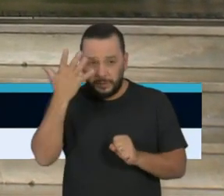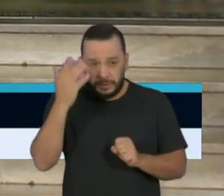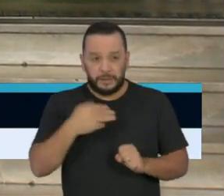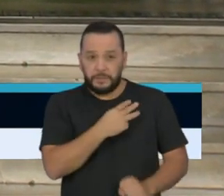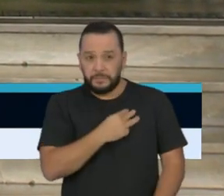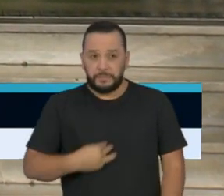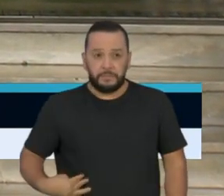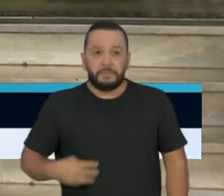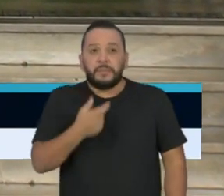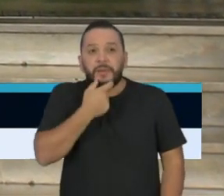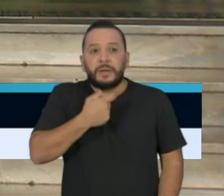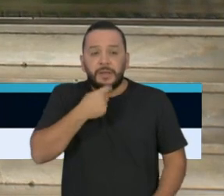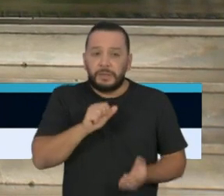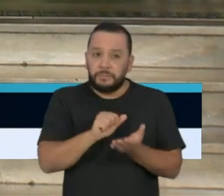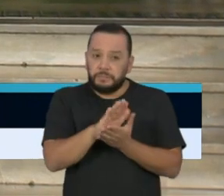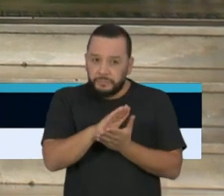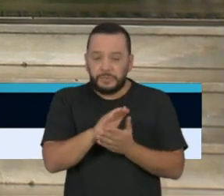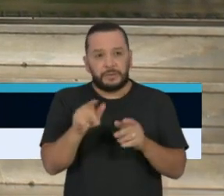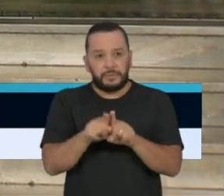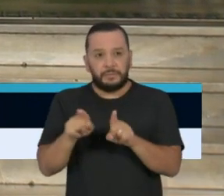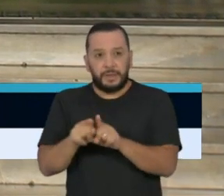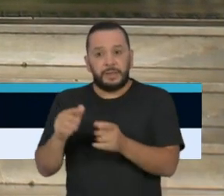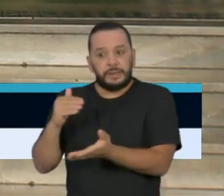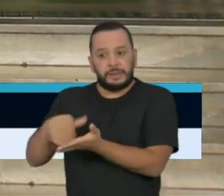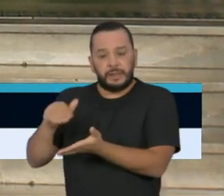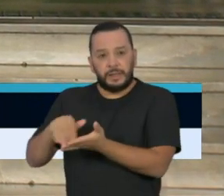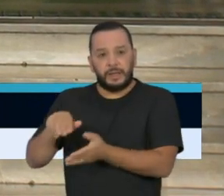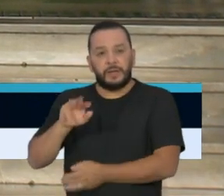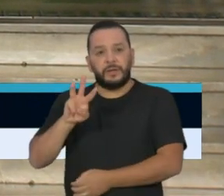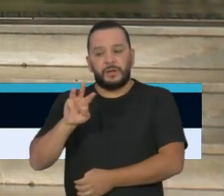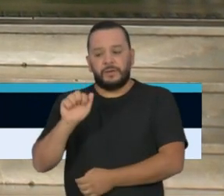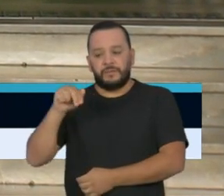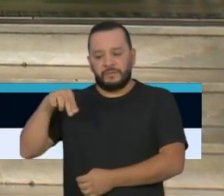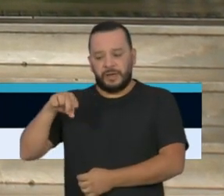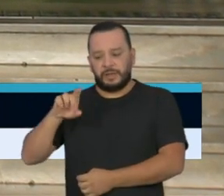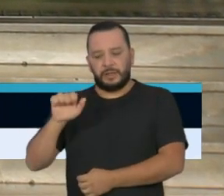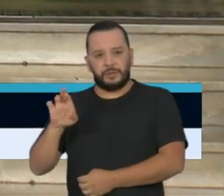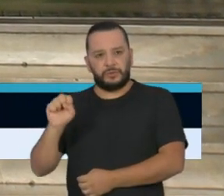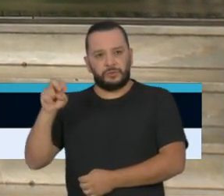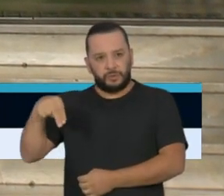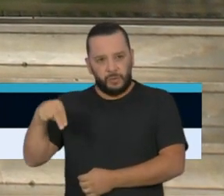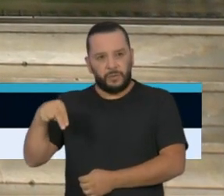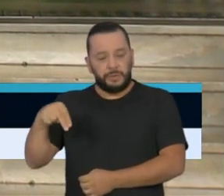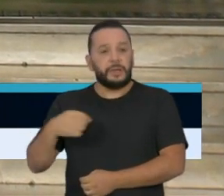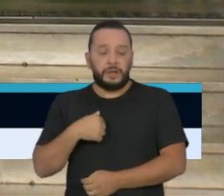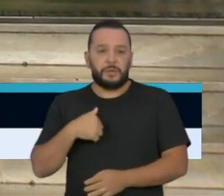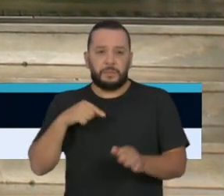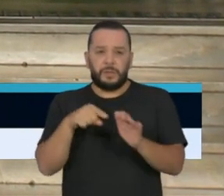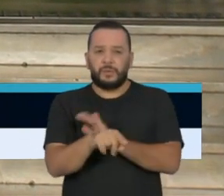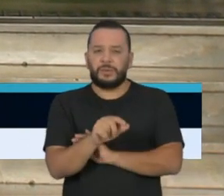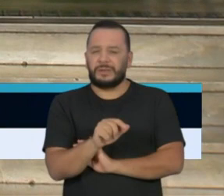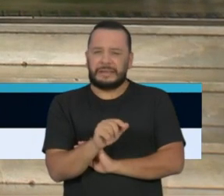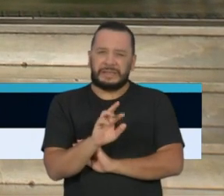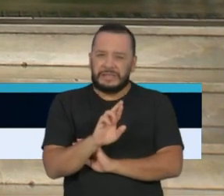principal assunto do dia, e da demissão do secretário Vanderson. A minha pergunta é um pouquinho diferente da do colega que falou anterior, eu queria perguntar